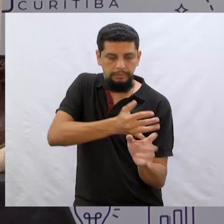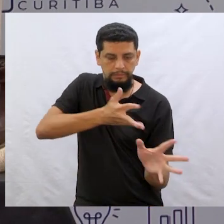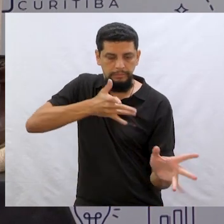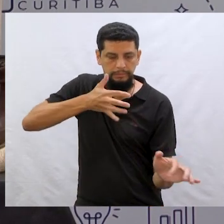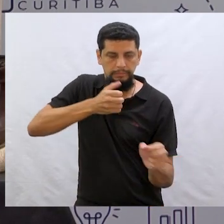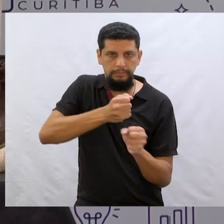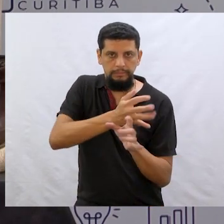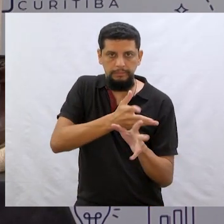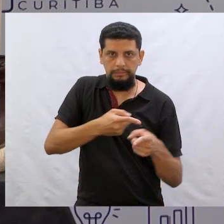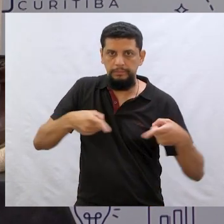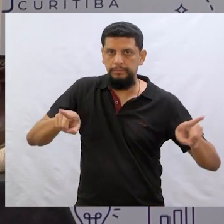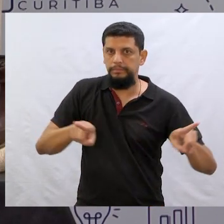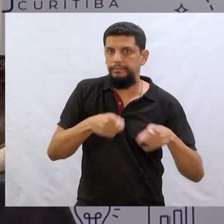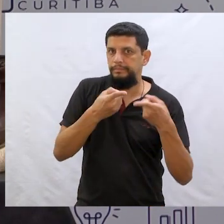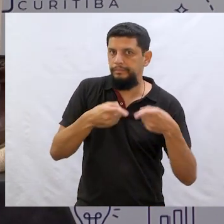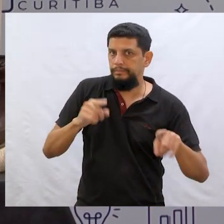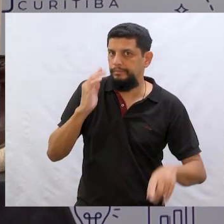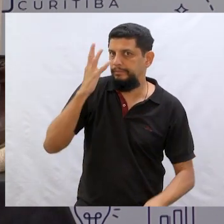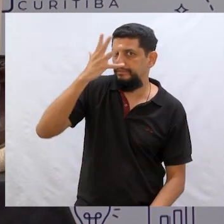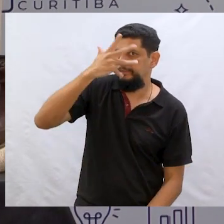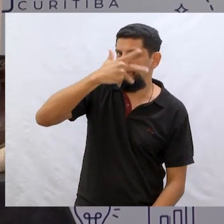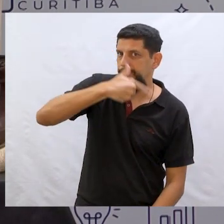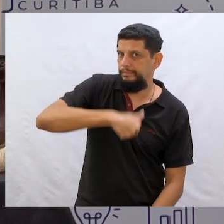que tocava uma linda canção.